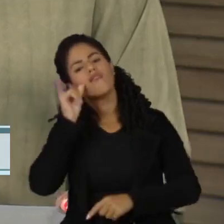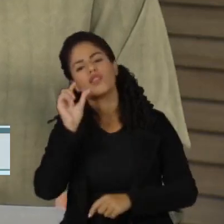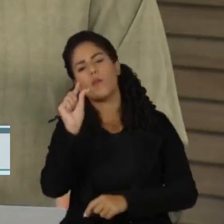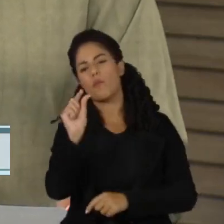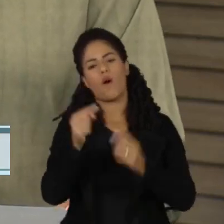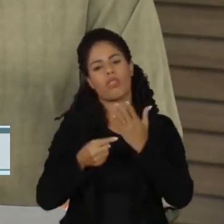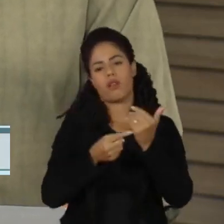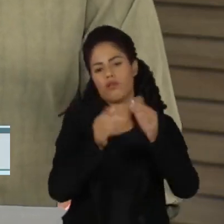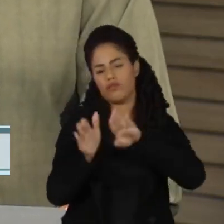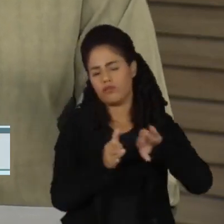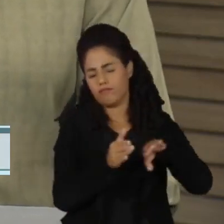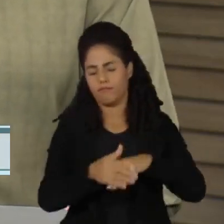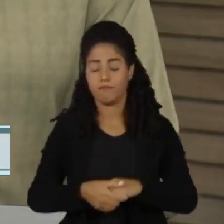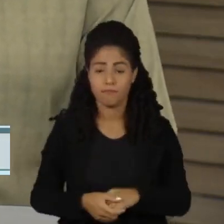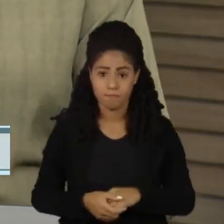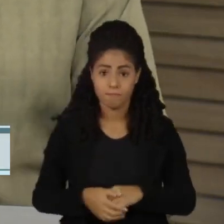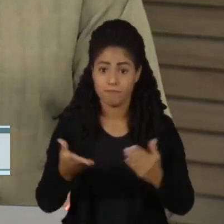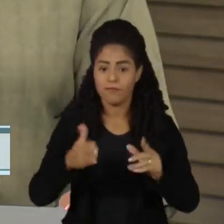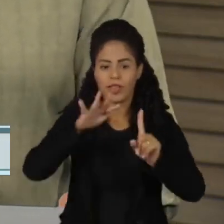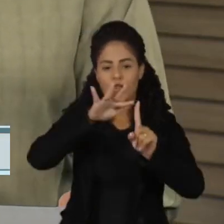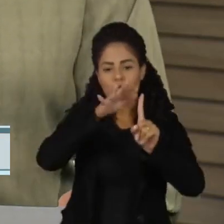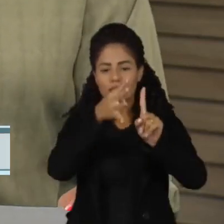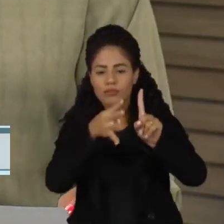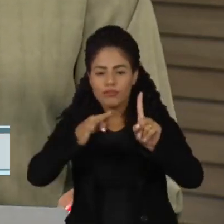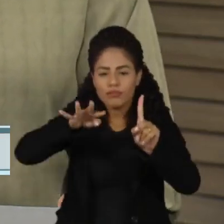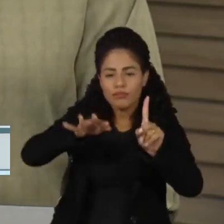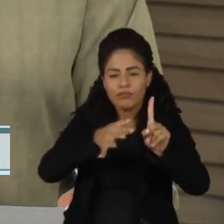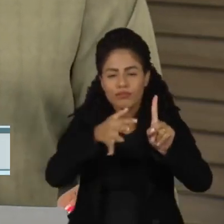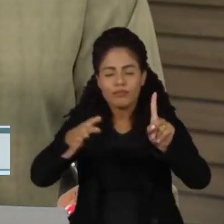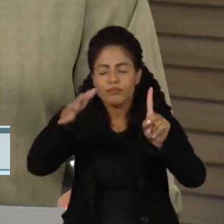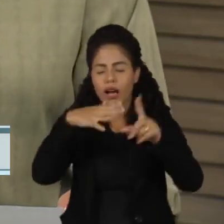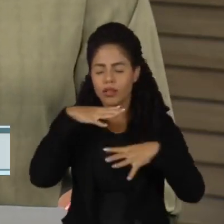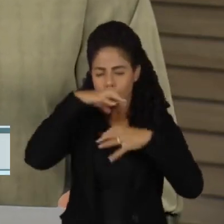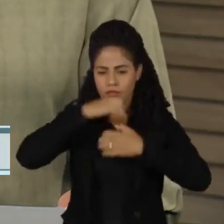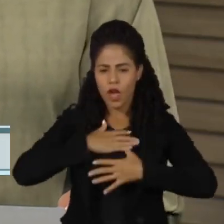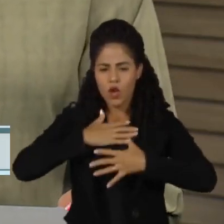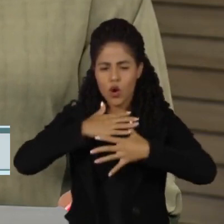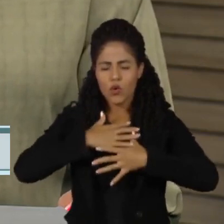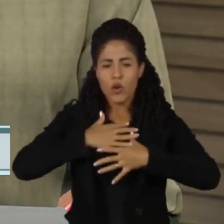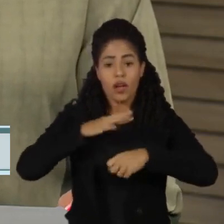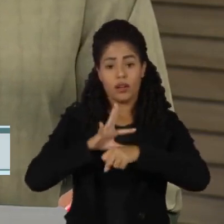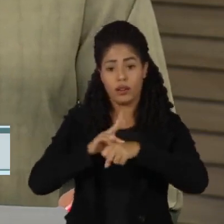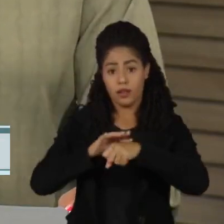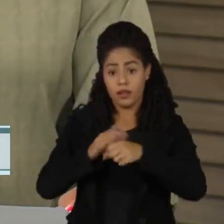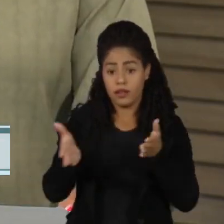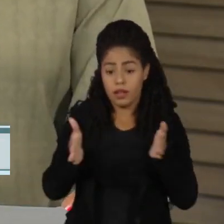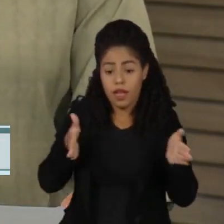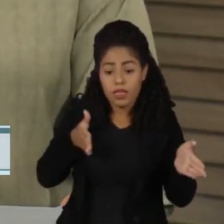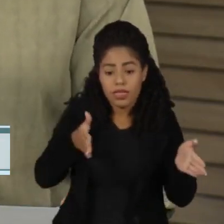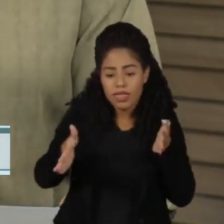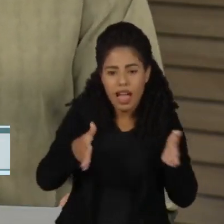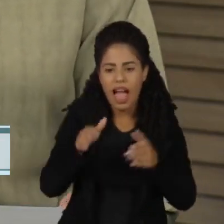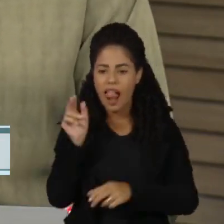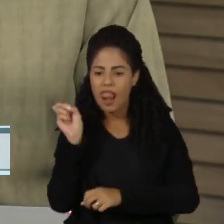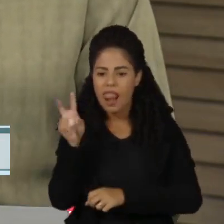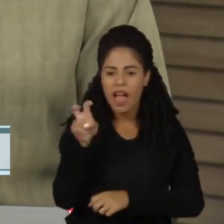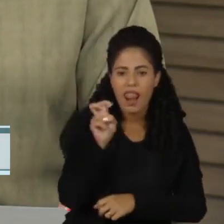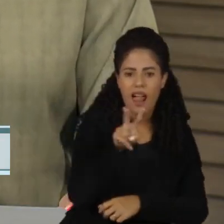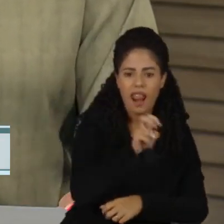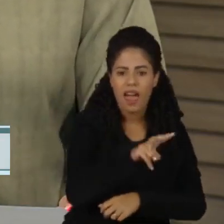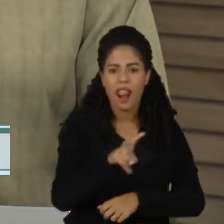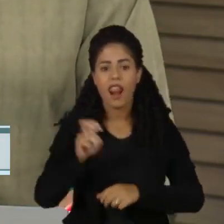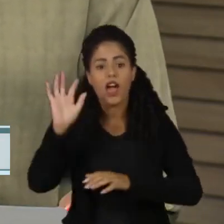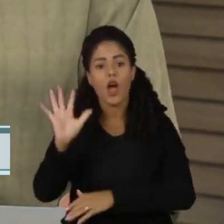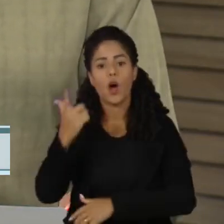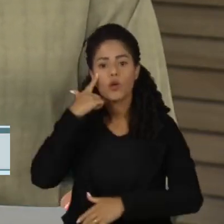Com a chegada do outono, chegam também as doenças respiratórias. Neste momento, é o vírus sensicial